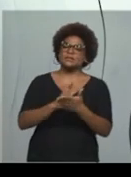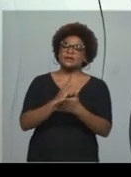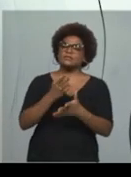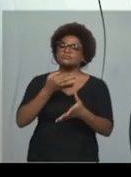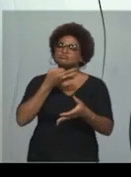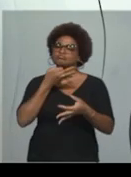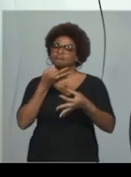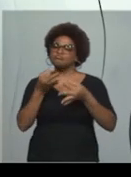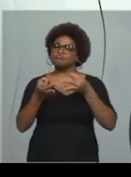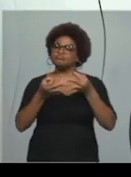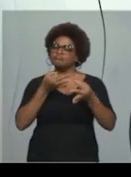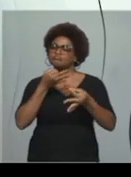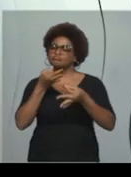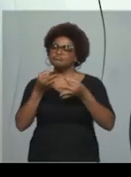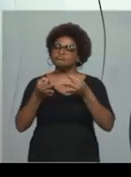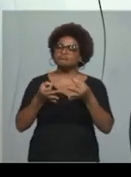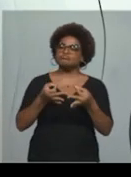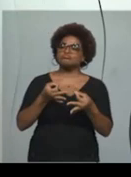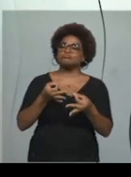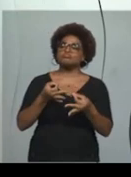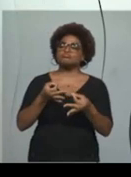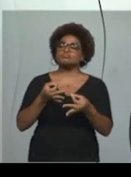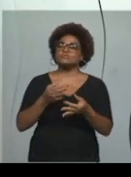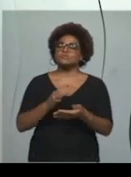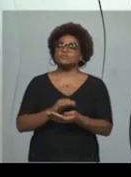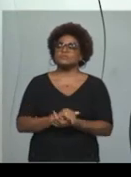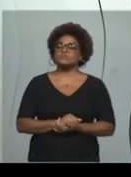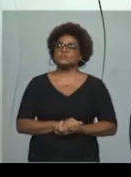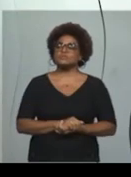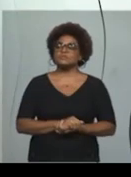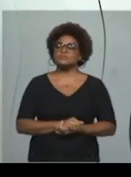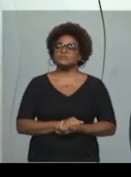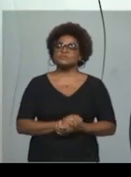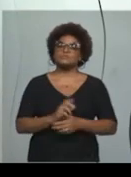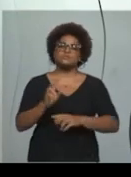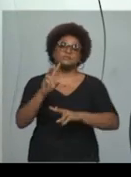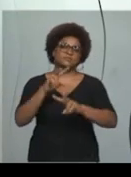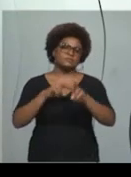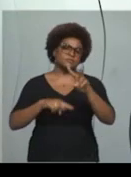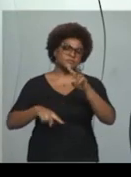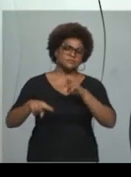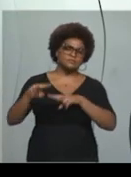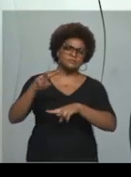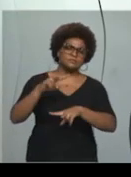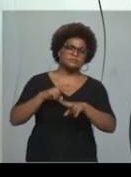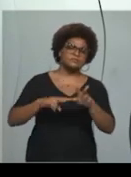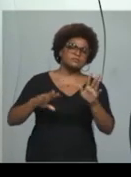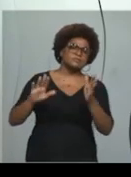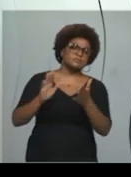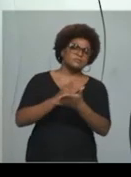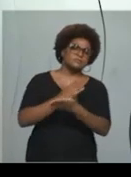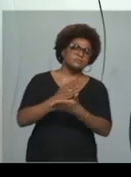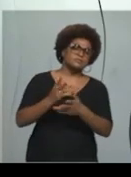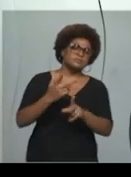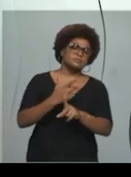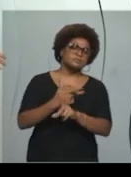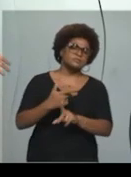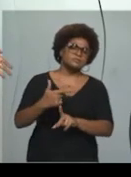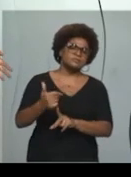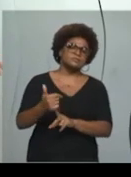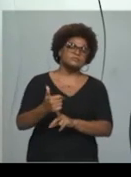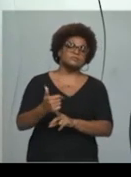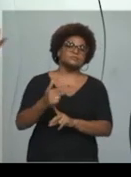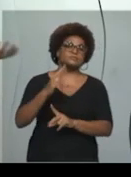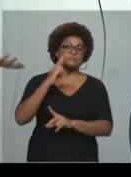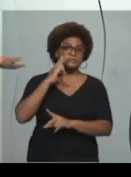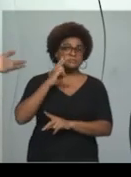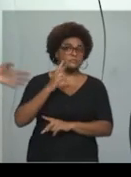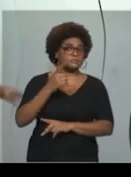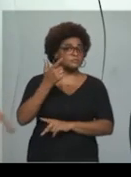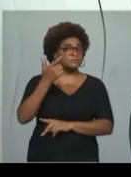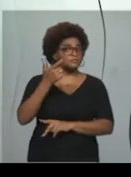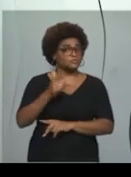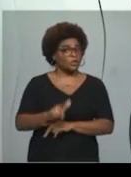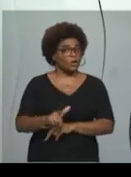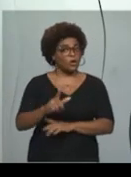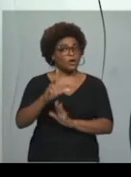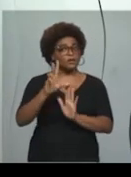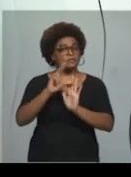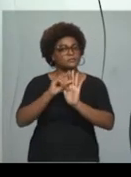e analisar algumas coisas, rever algum conteúdo